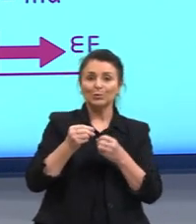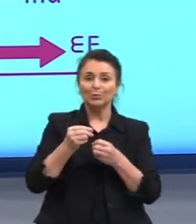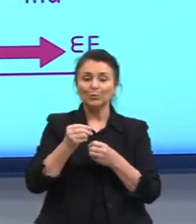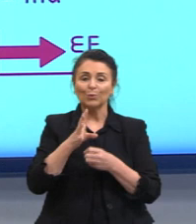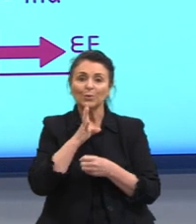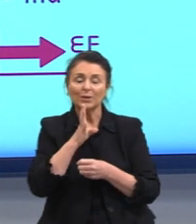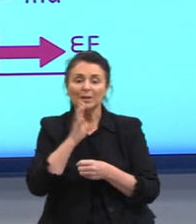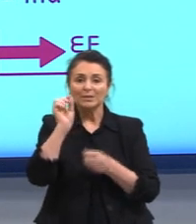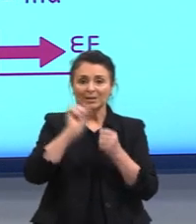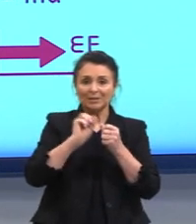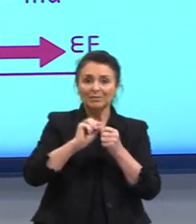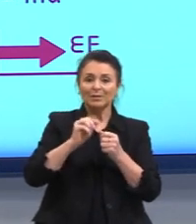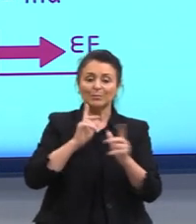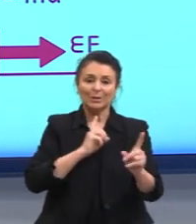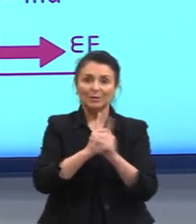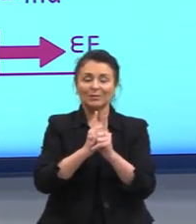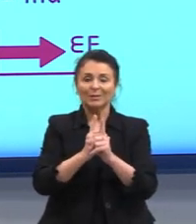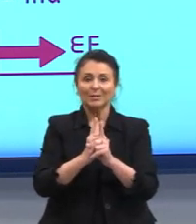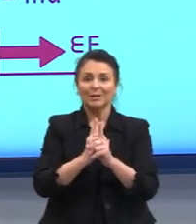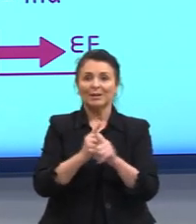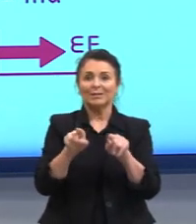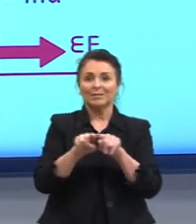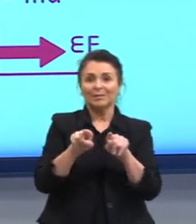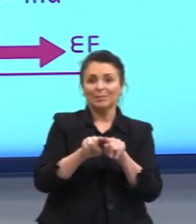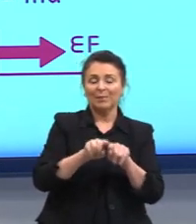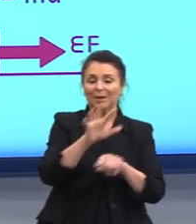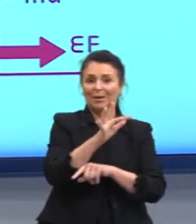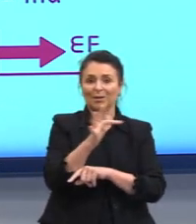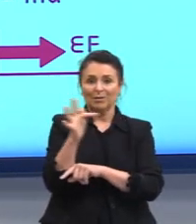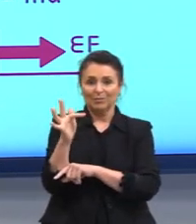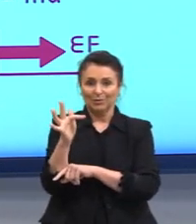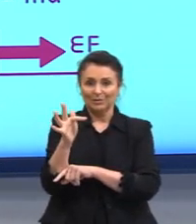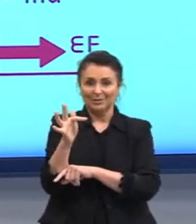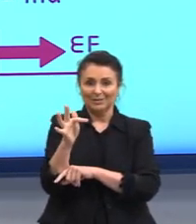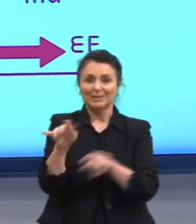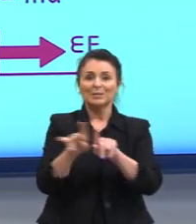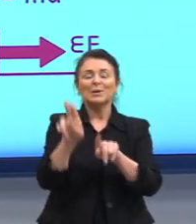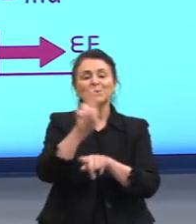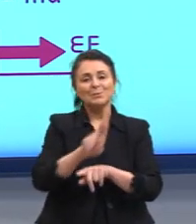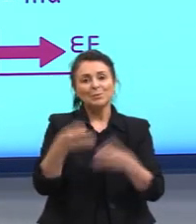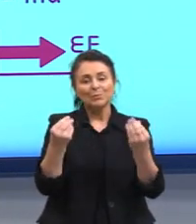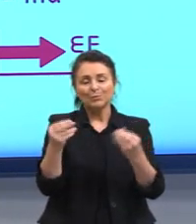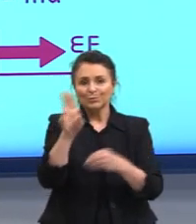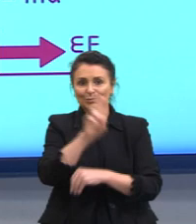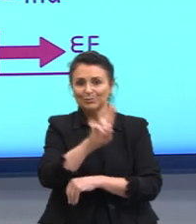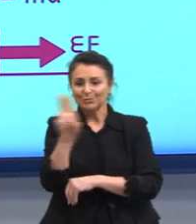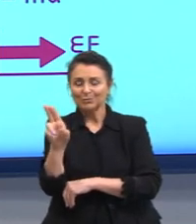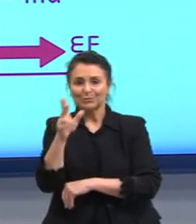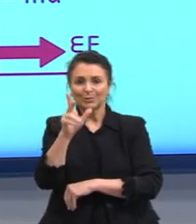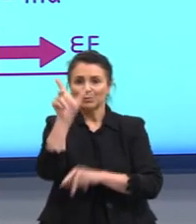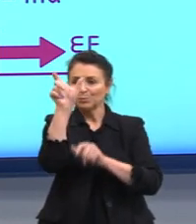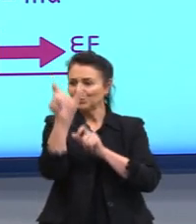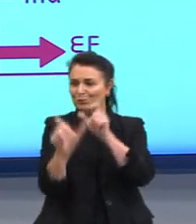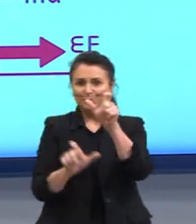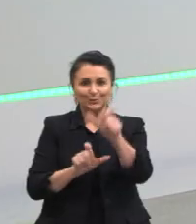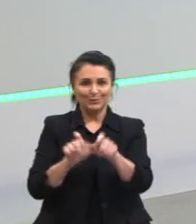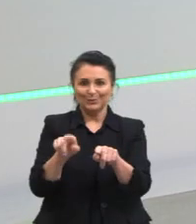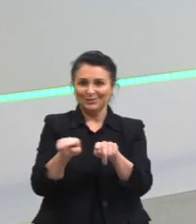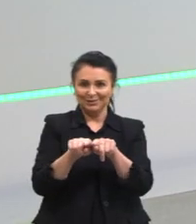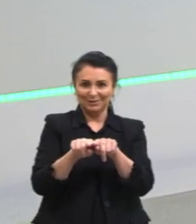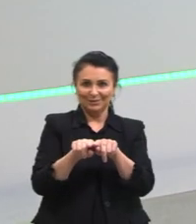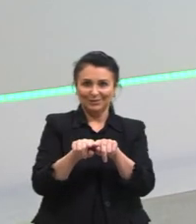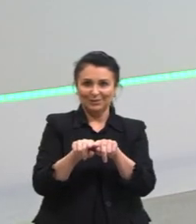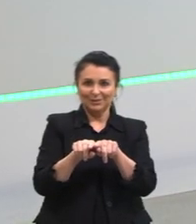A gente vai ver trabalho também, que também começa a ter nome de pessoas, né? Onde não se chama mais quilograma. Enfim,